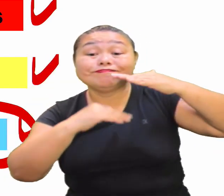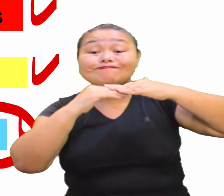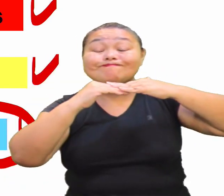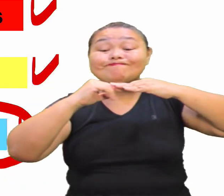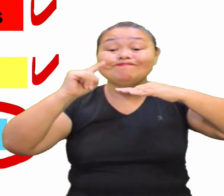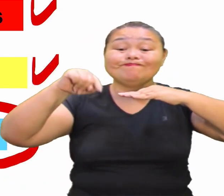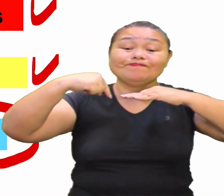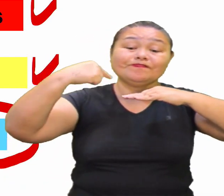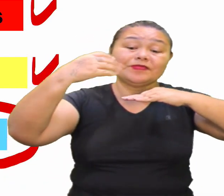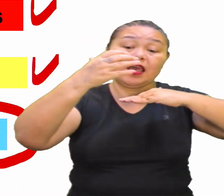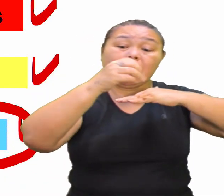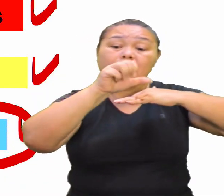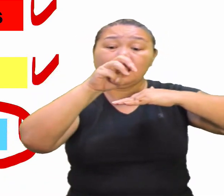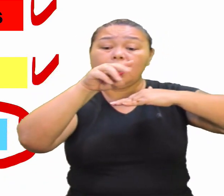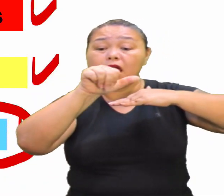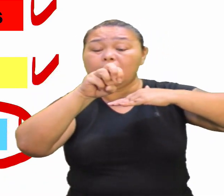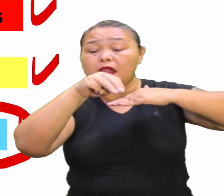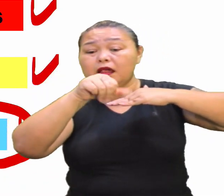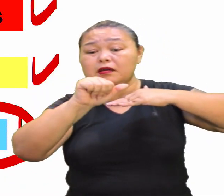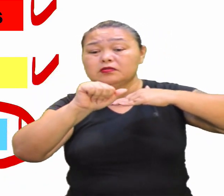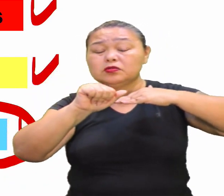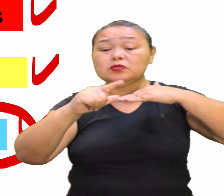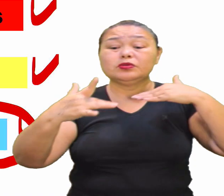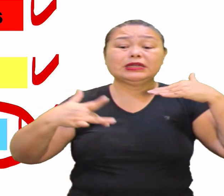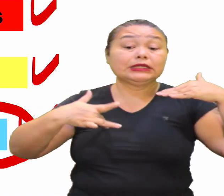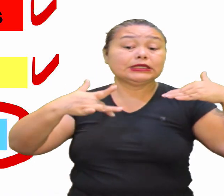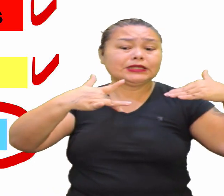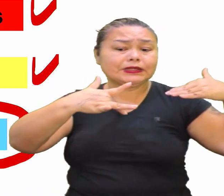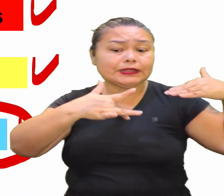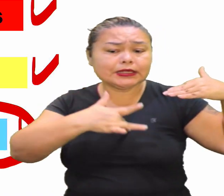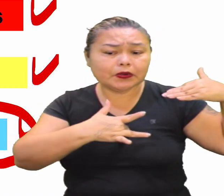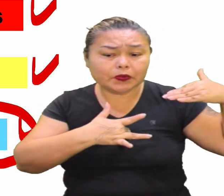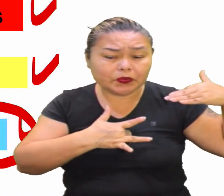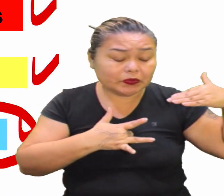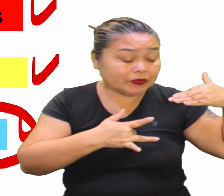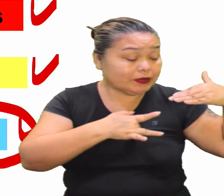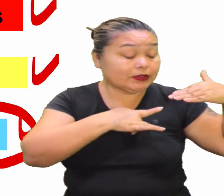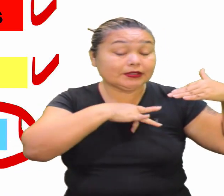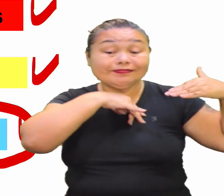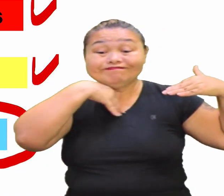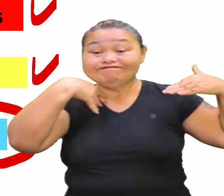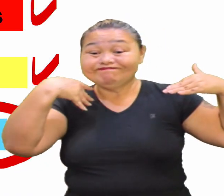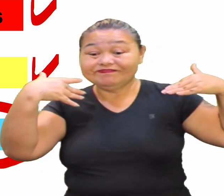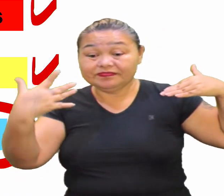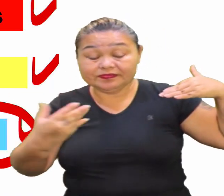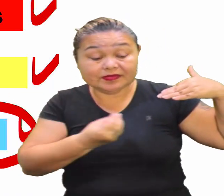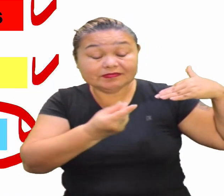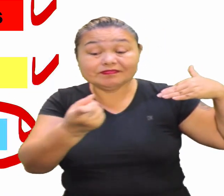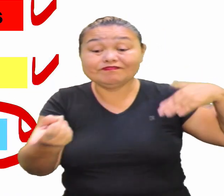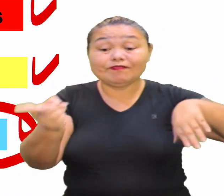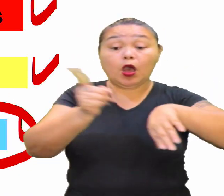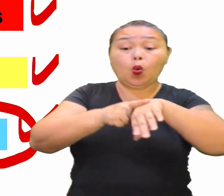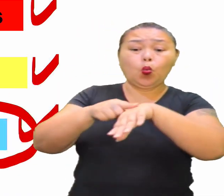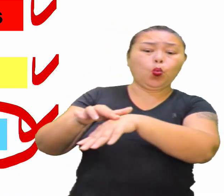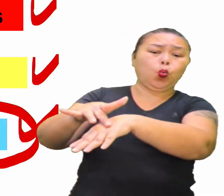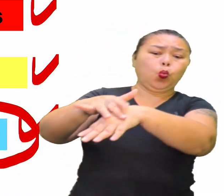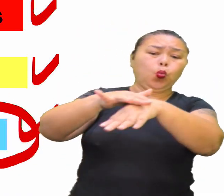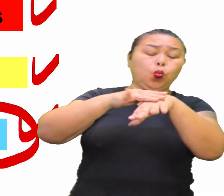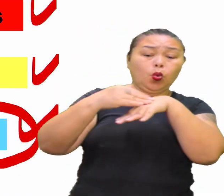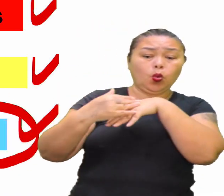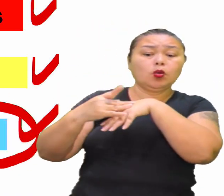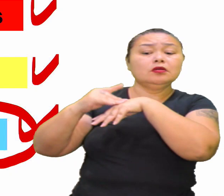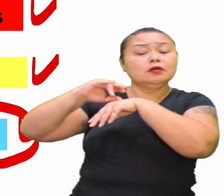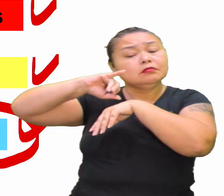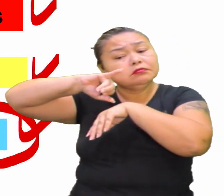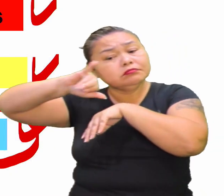Porque vem as calamidades A saúde pública Ela fica totalmente a mercer Dessas doenças de parasitas Que vão se